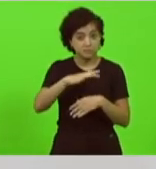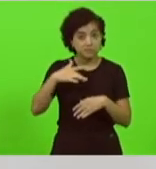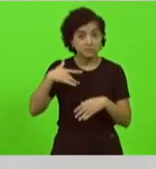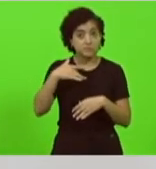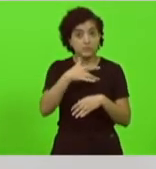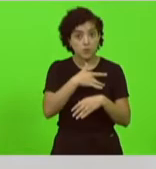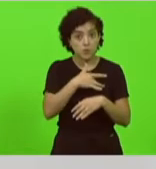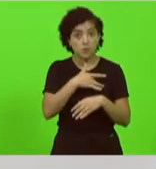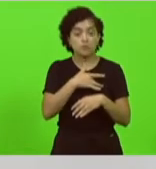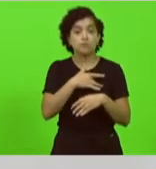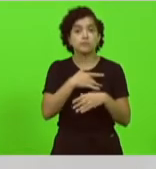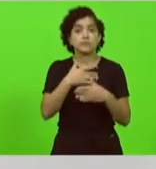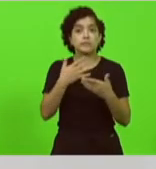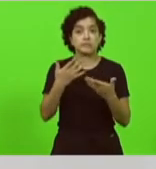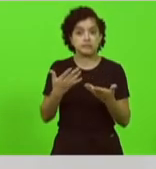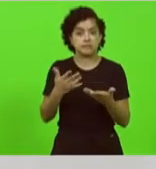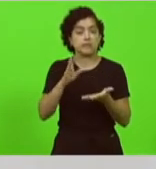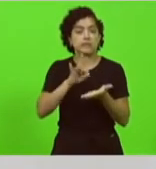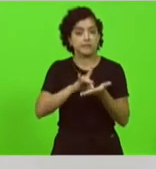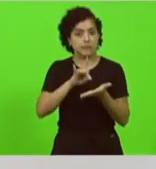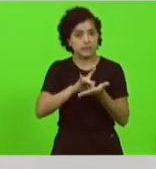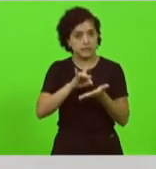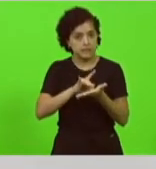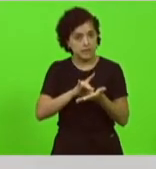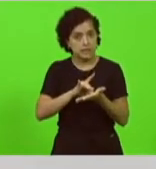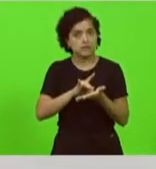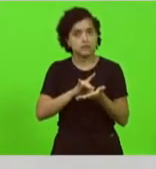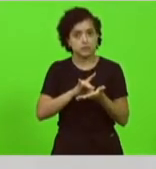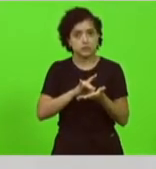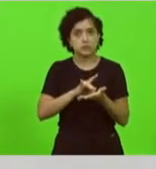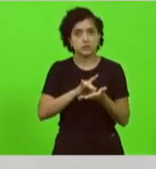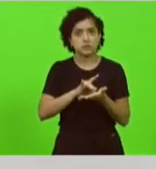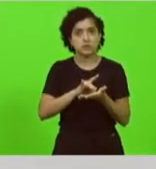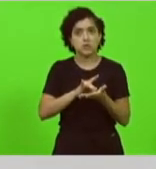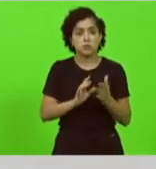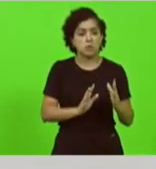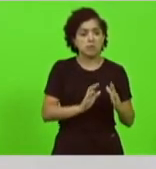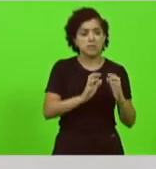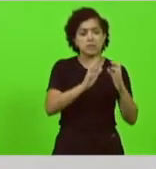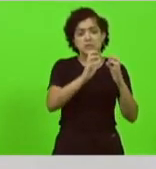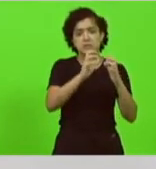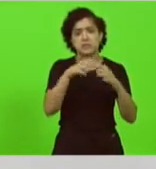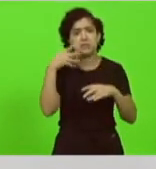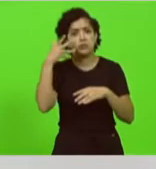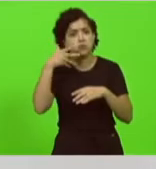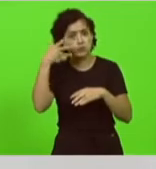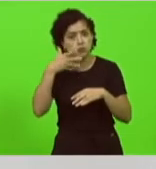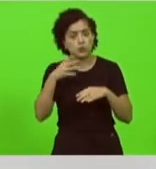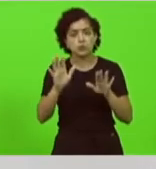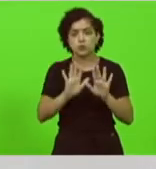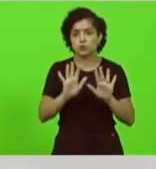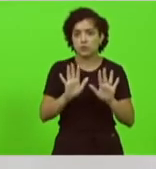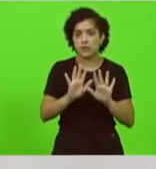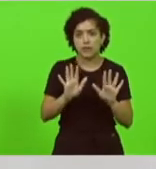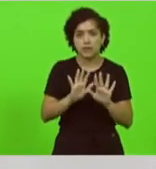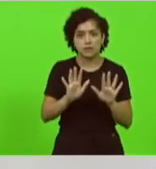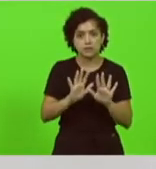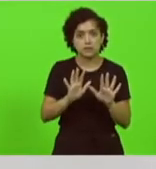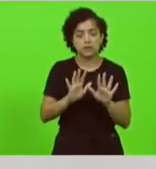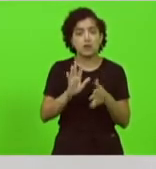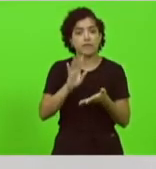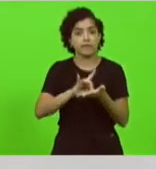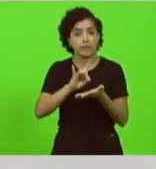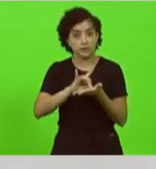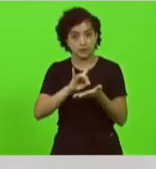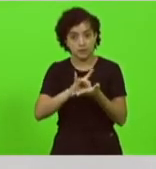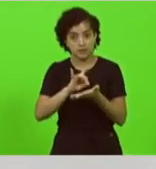Catarina é real não é briguinha discurso de plenário não é aqui picuinha aqui não é